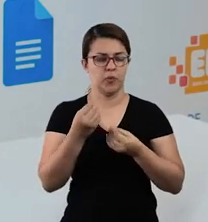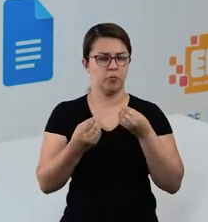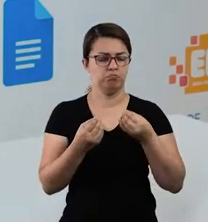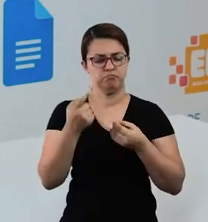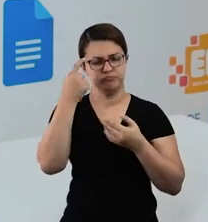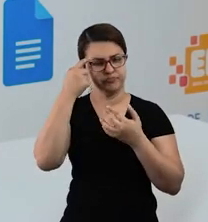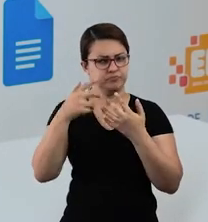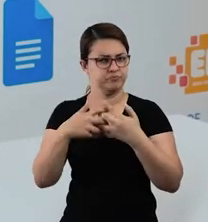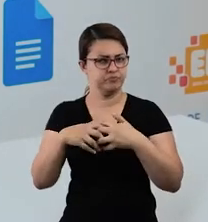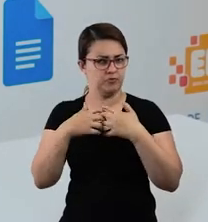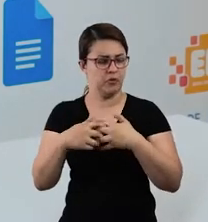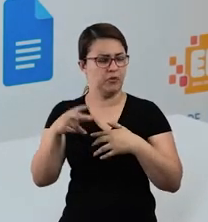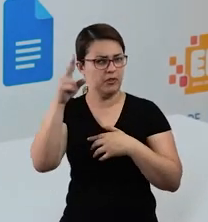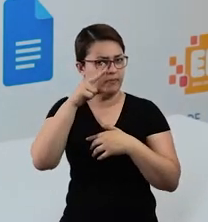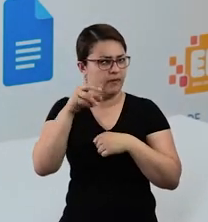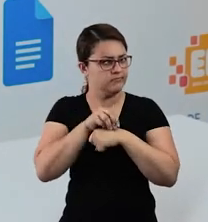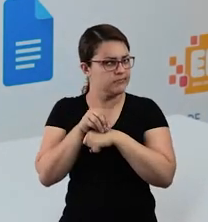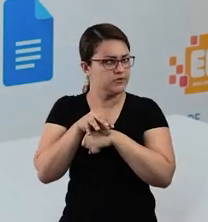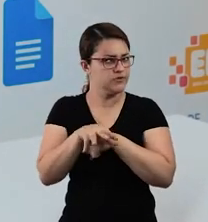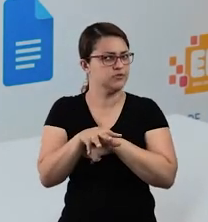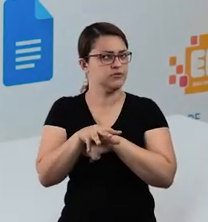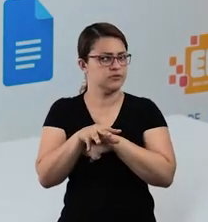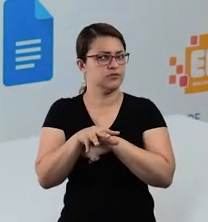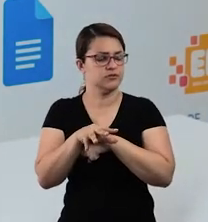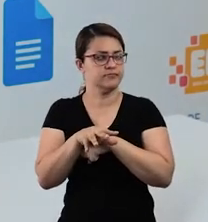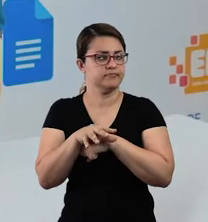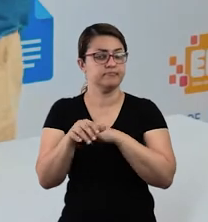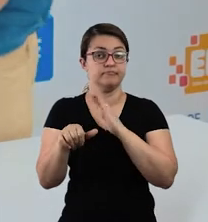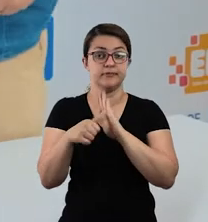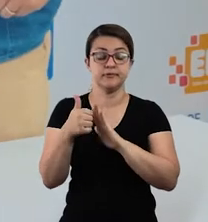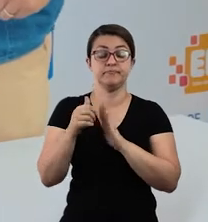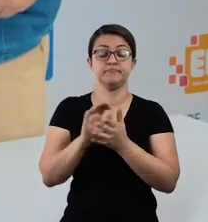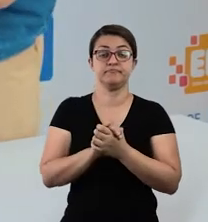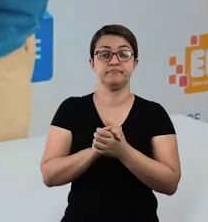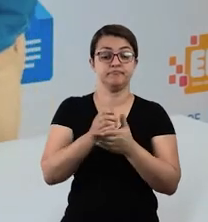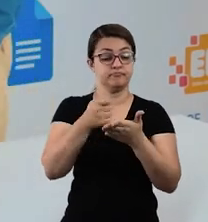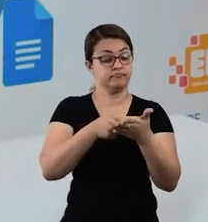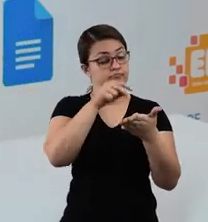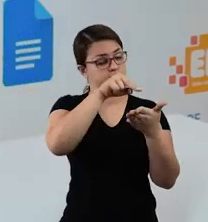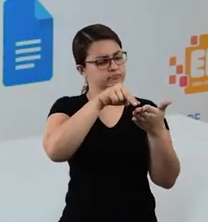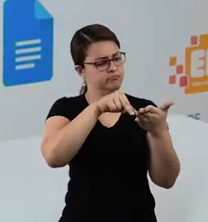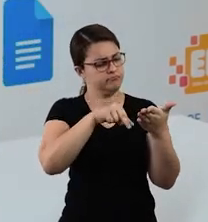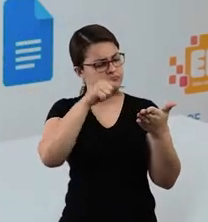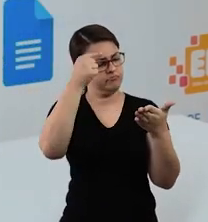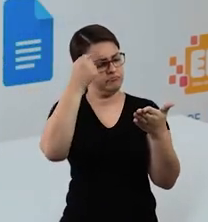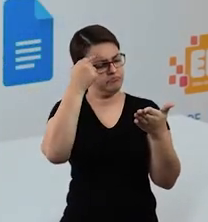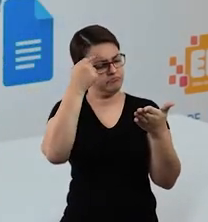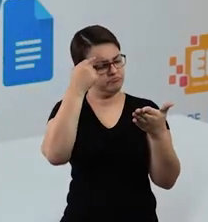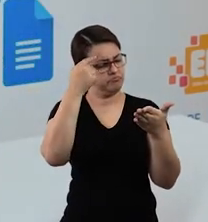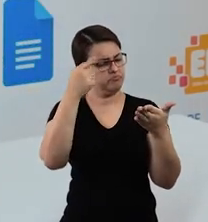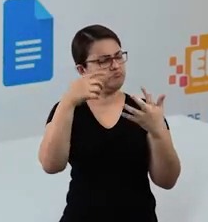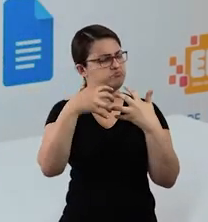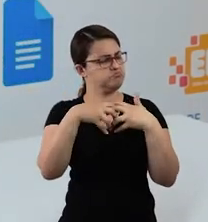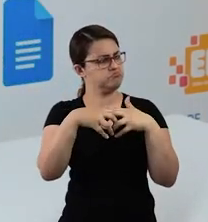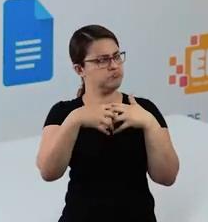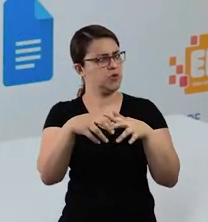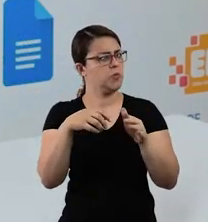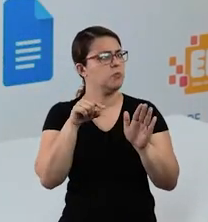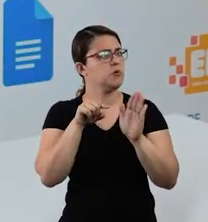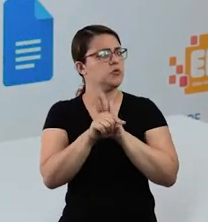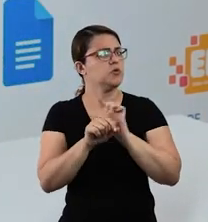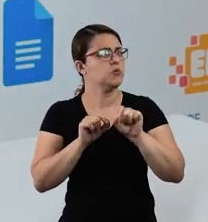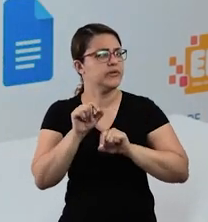dicas que o ProTiago dá para vocês para facilitar? Então, primeira dica, leia com atenção o problema e entenda o que está sendo